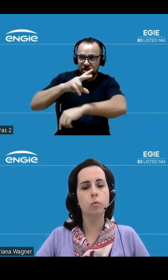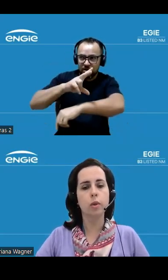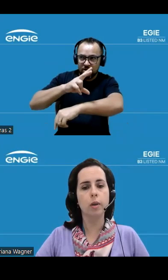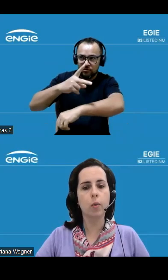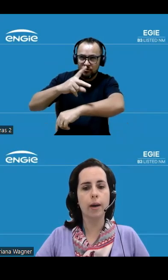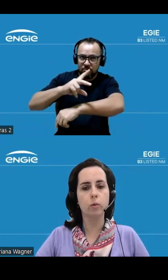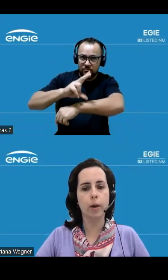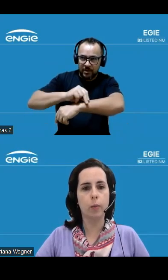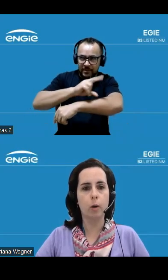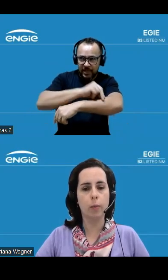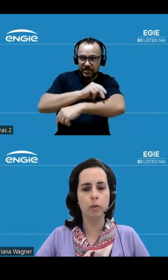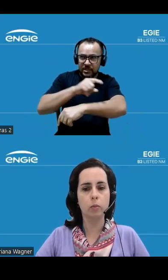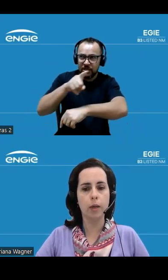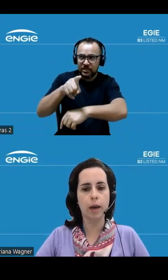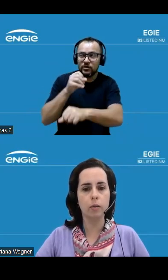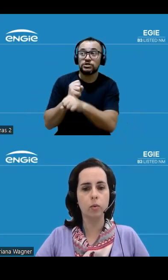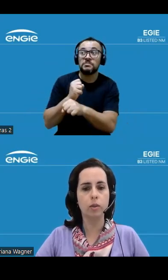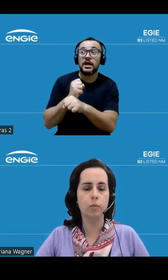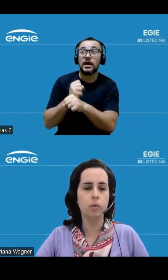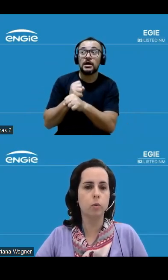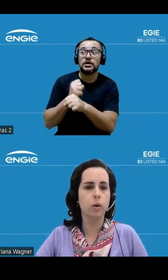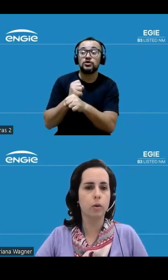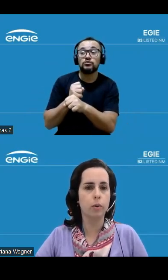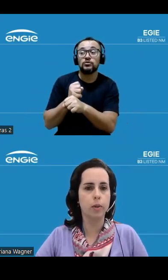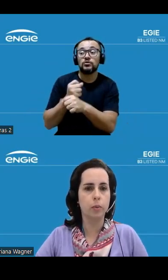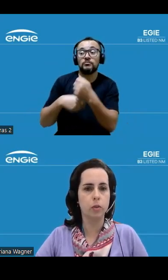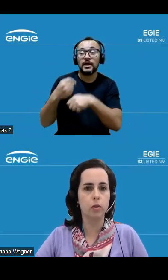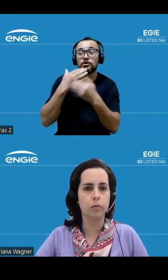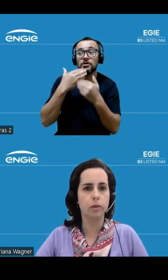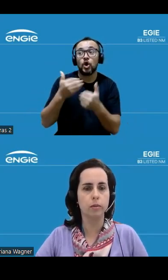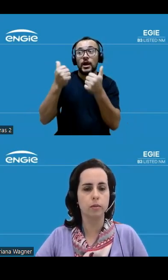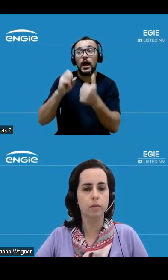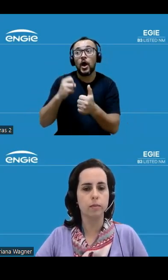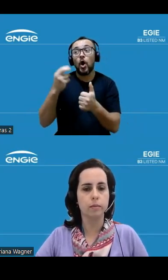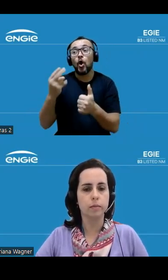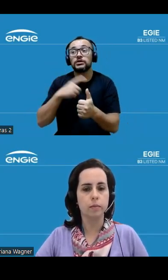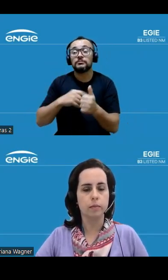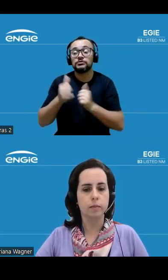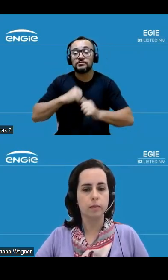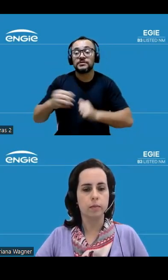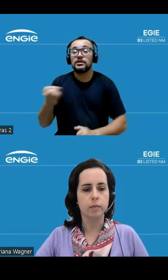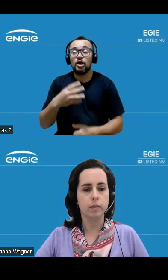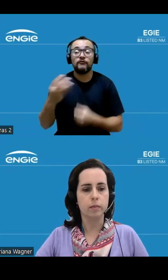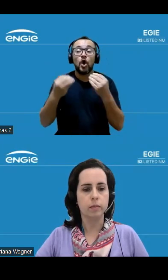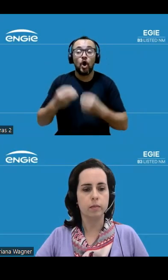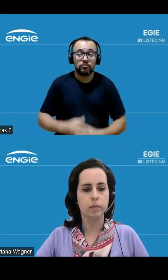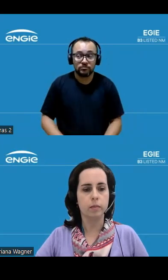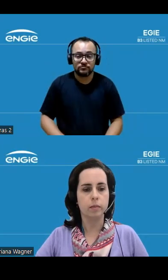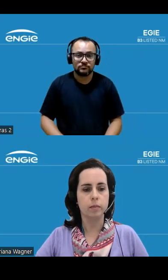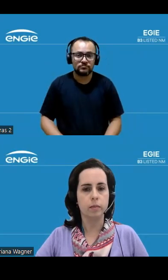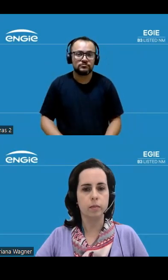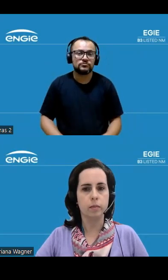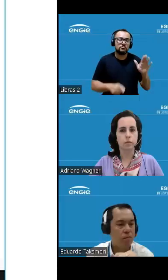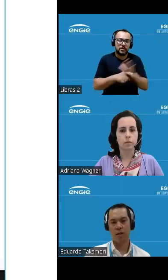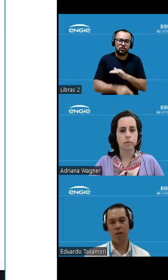eles continuam em aguardo para o melhor momento de mercado ou se temos alguma nova perspectiva ótima pergunta também